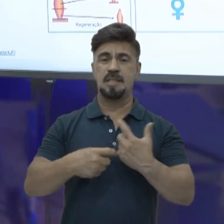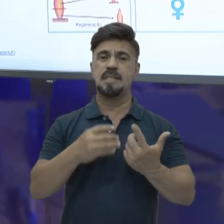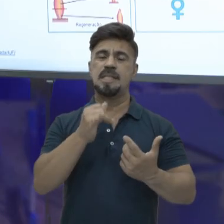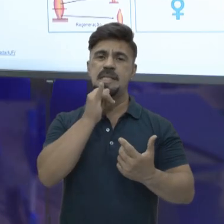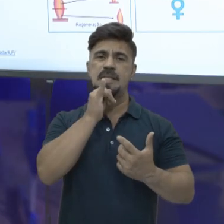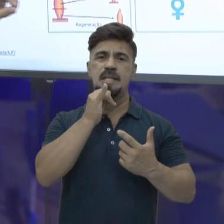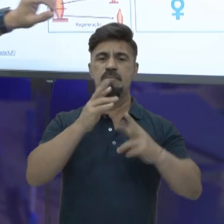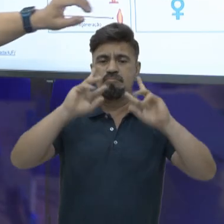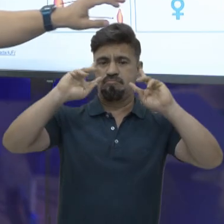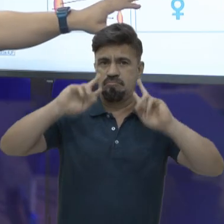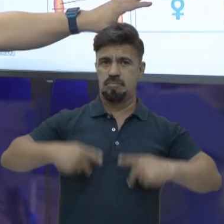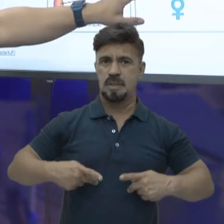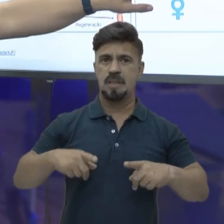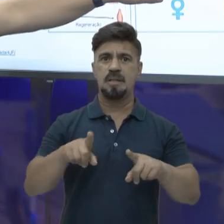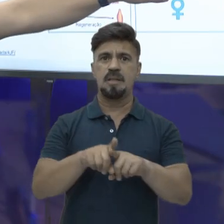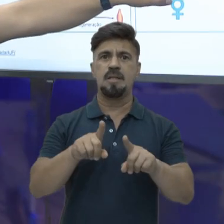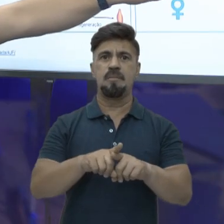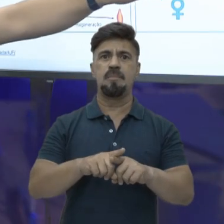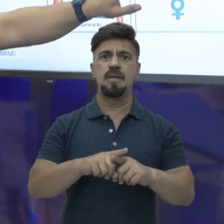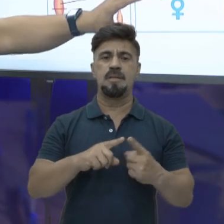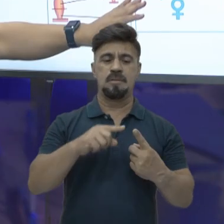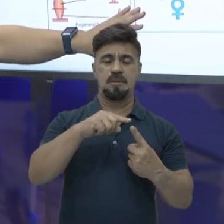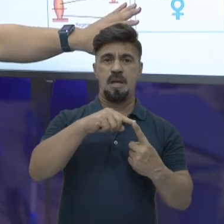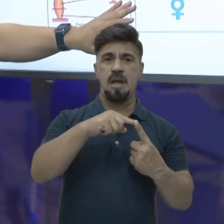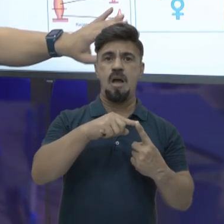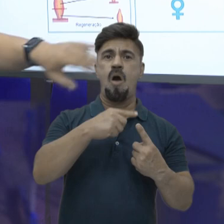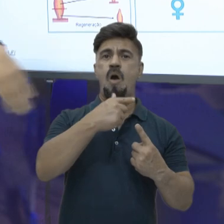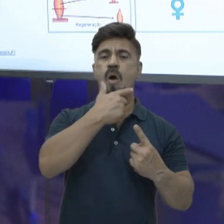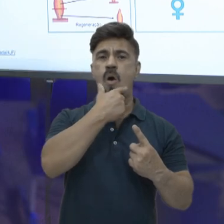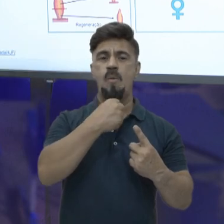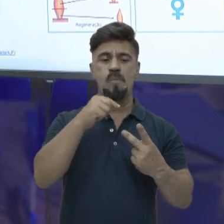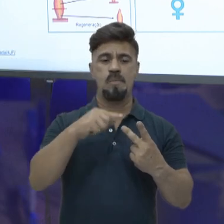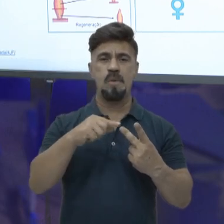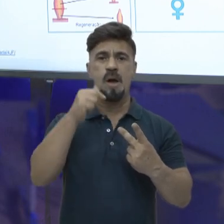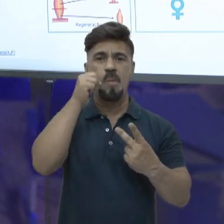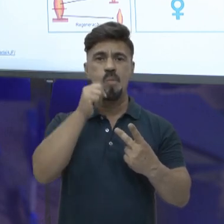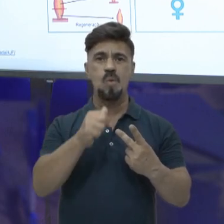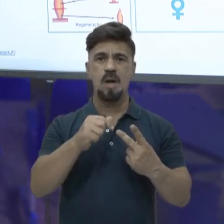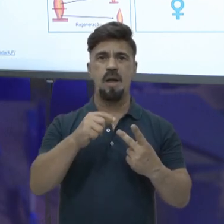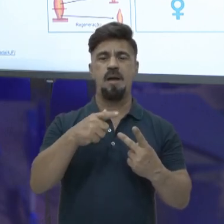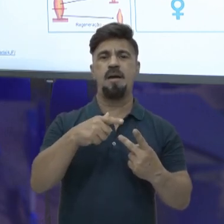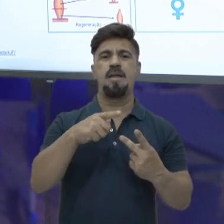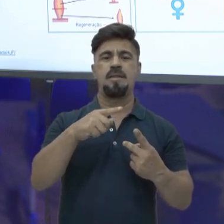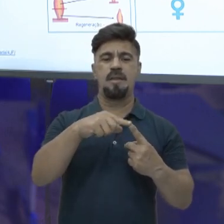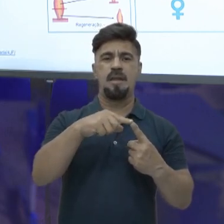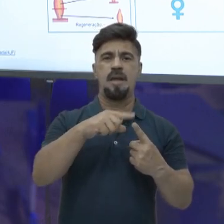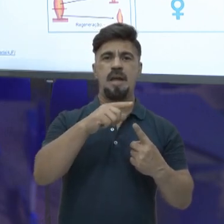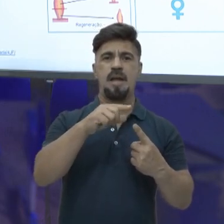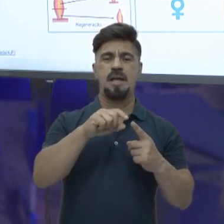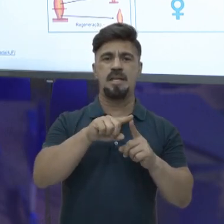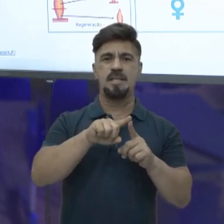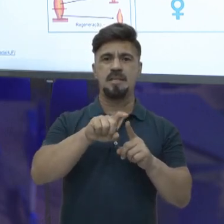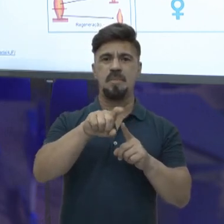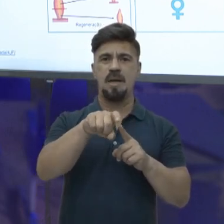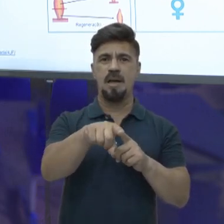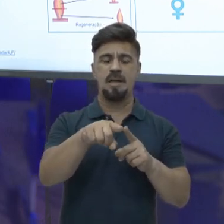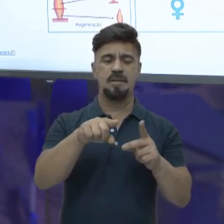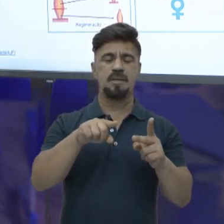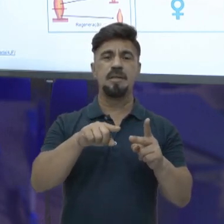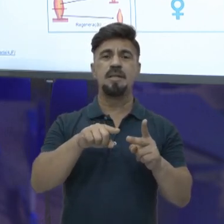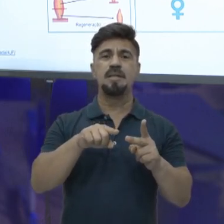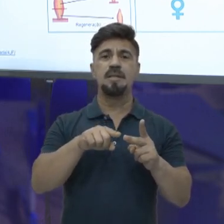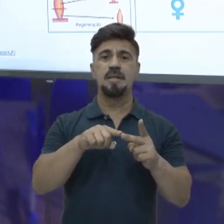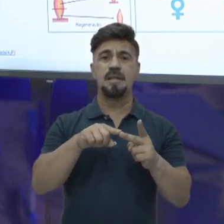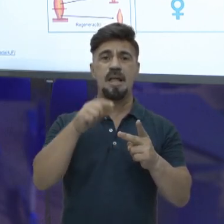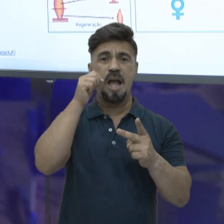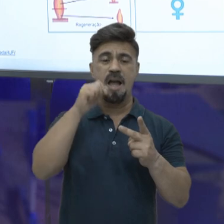espécie humana que a gente tem um gameta masculino e um gameta feminino. O gameta masculino a gente chama de espermatozoide e o gameta